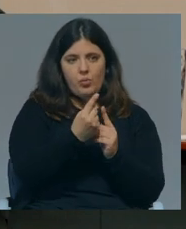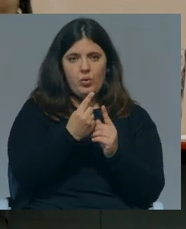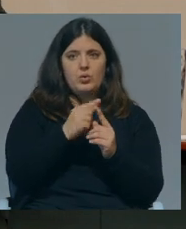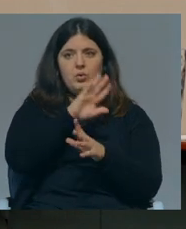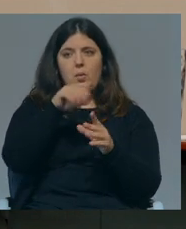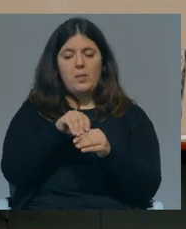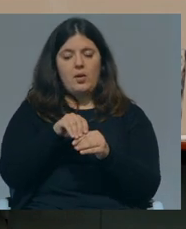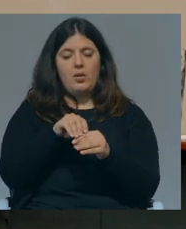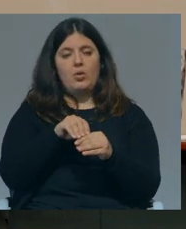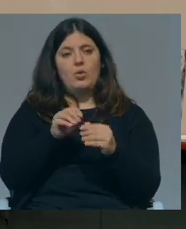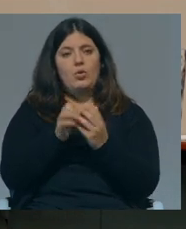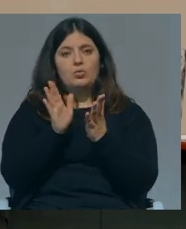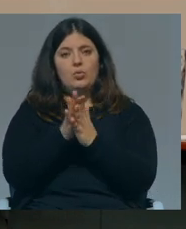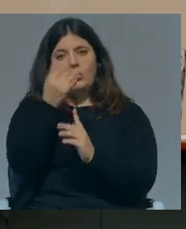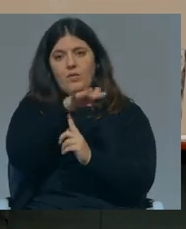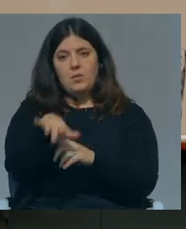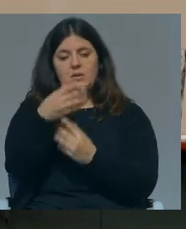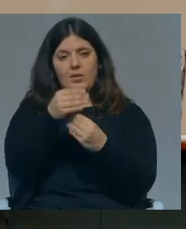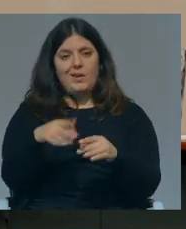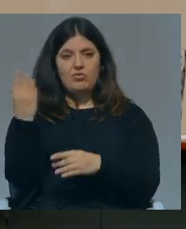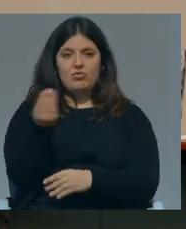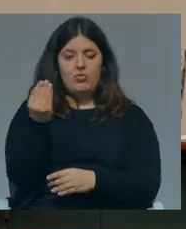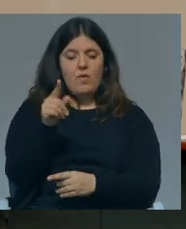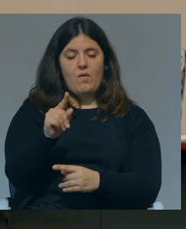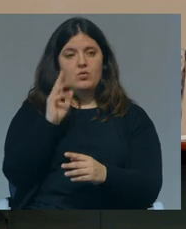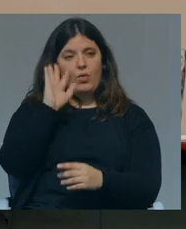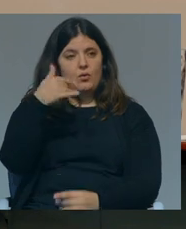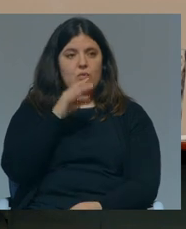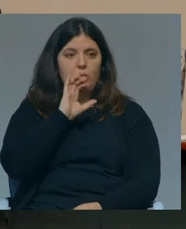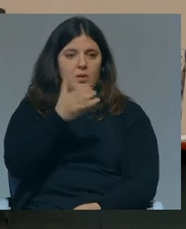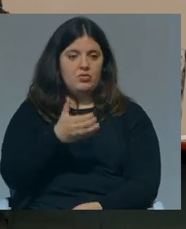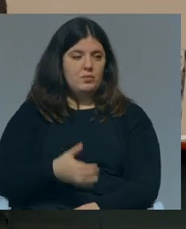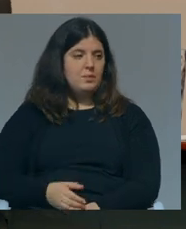meio deste oceano que é a formação de crianças e jovens que é o futuro do país.